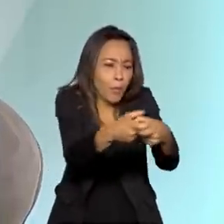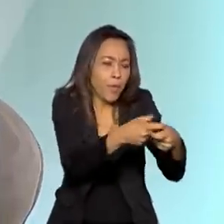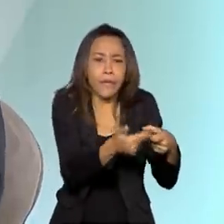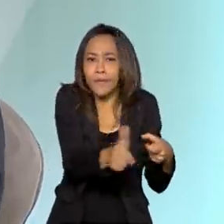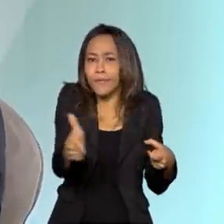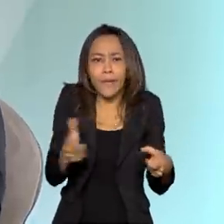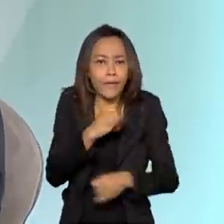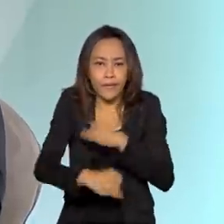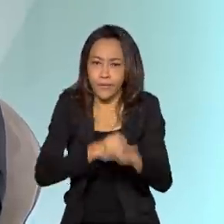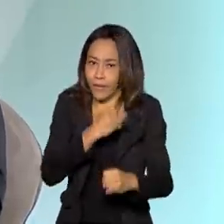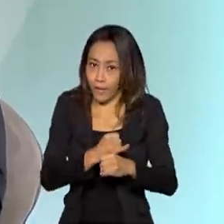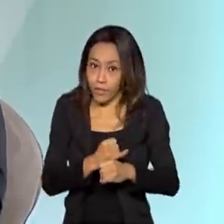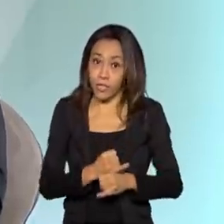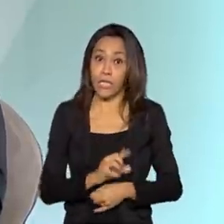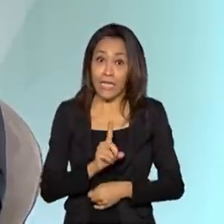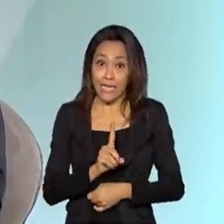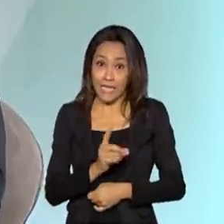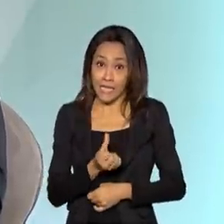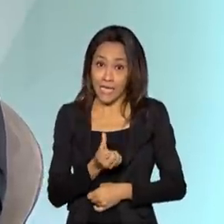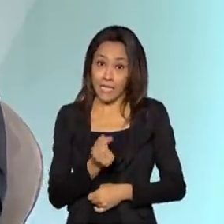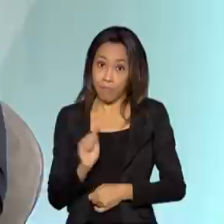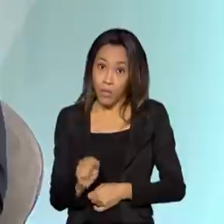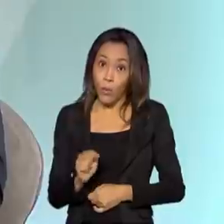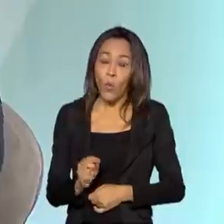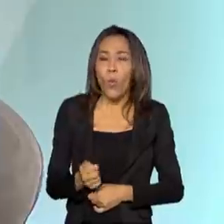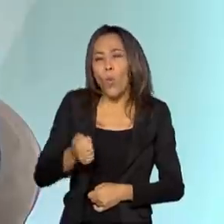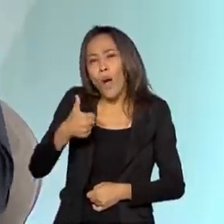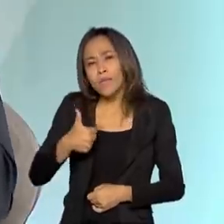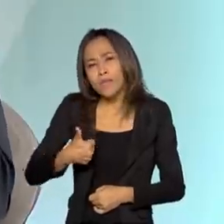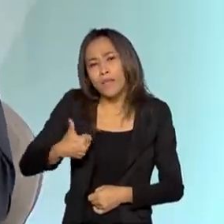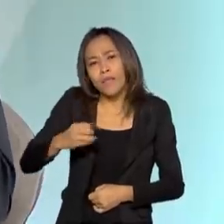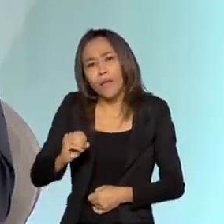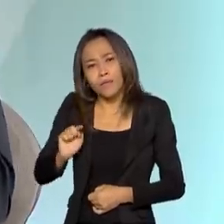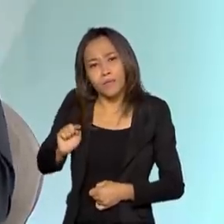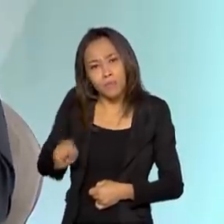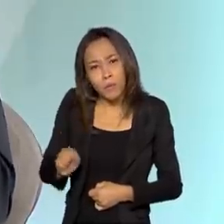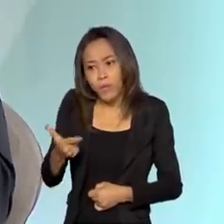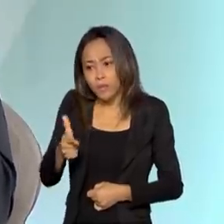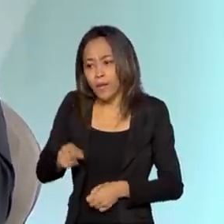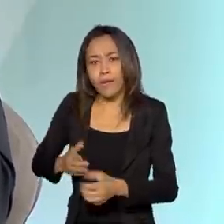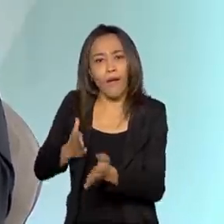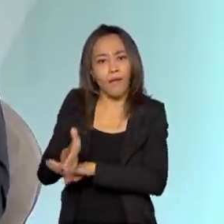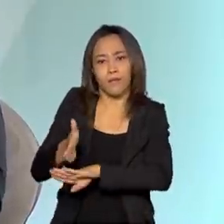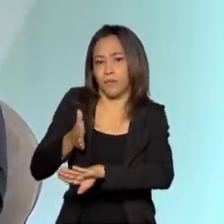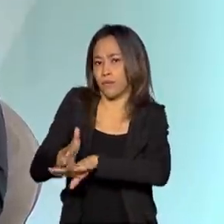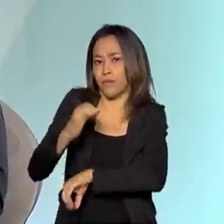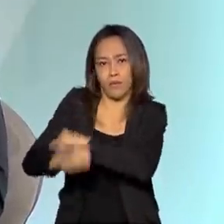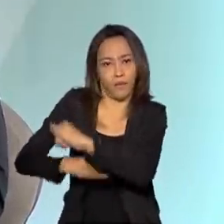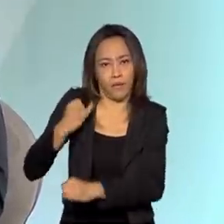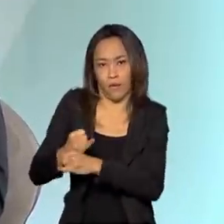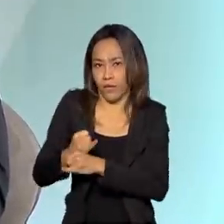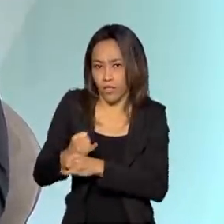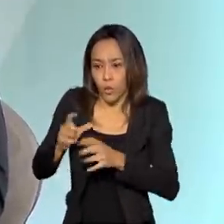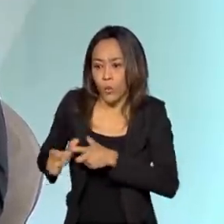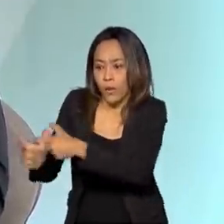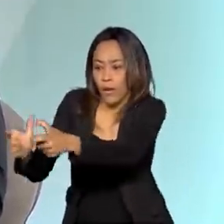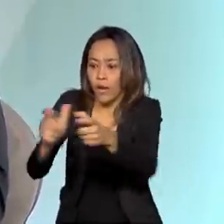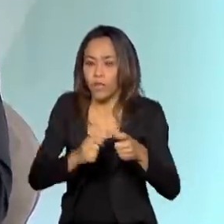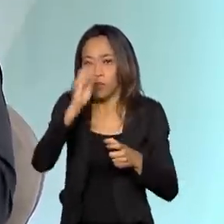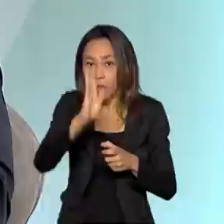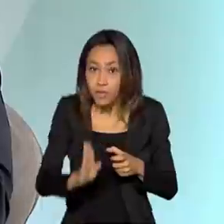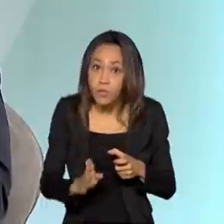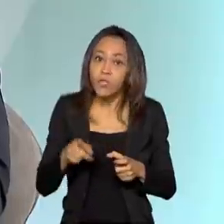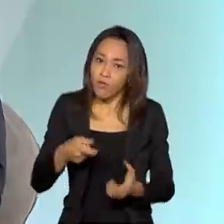Desses 16 mil, a gente tem quase 10 mil localidades que não têm acesso móvel, celular. Então, a gente também vai colocar